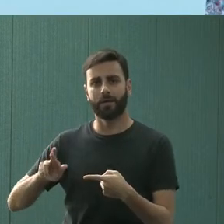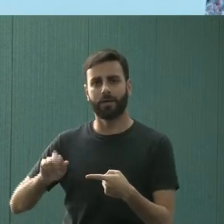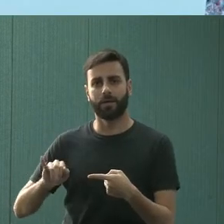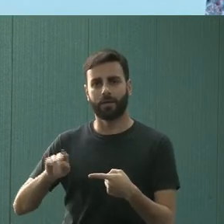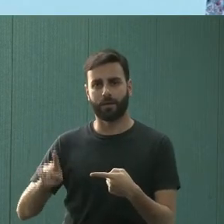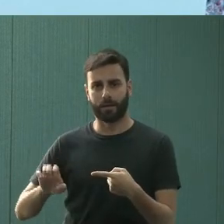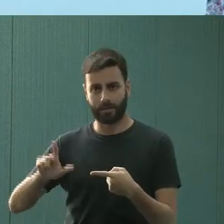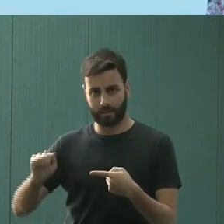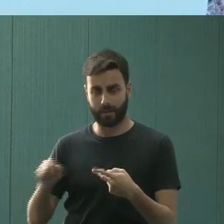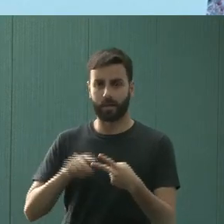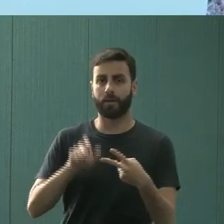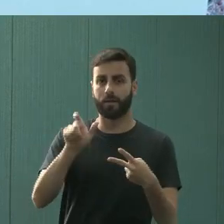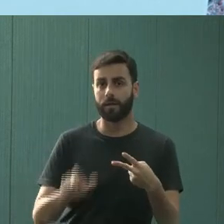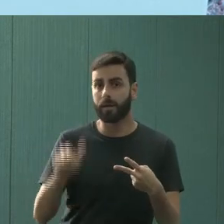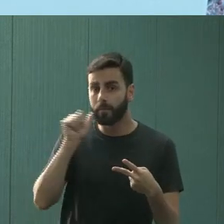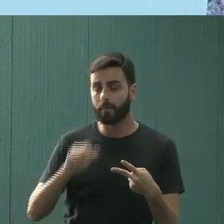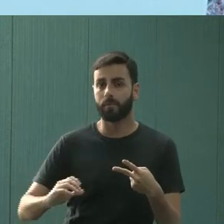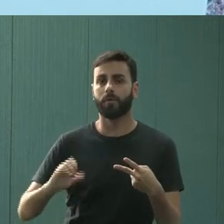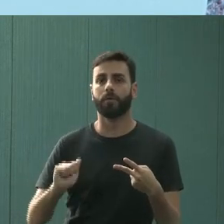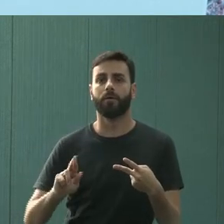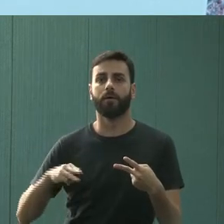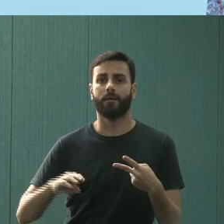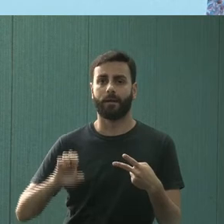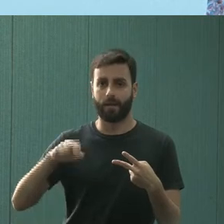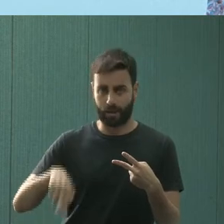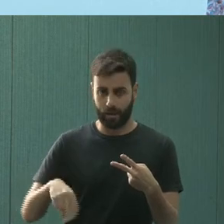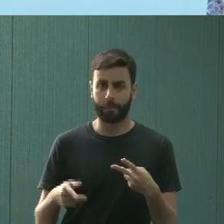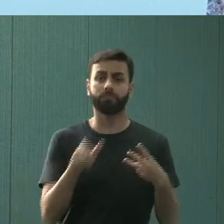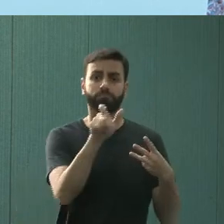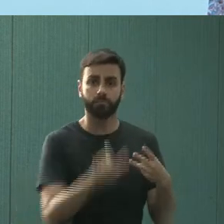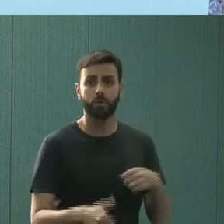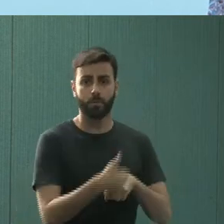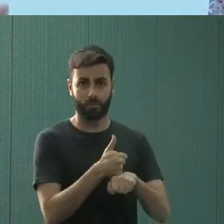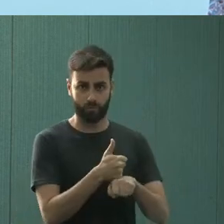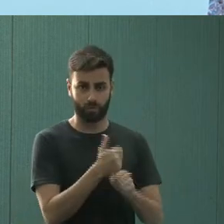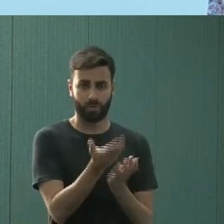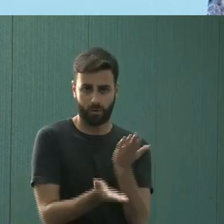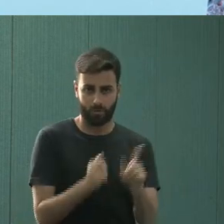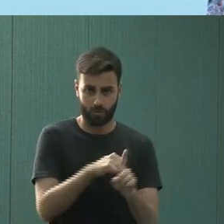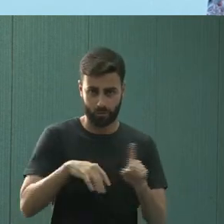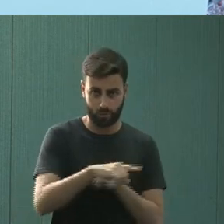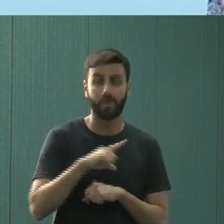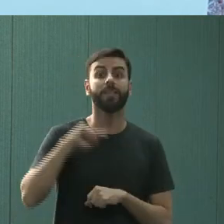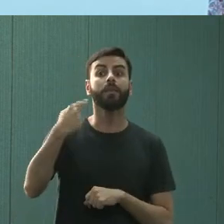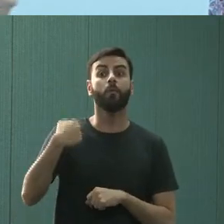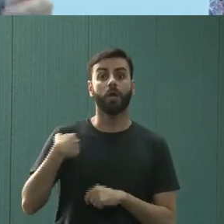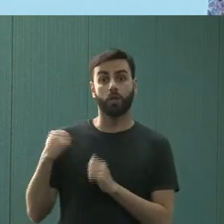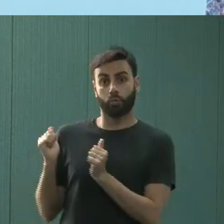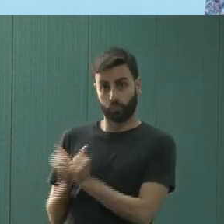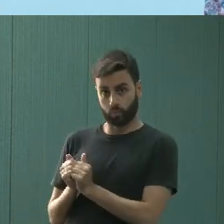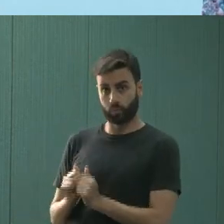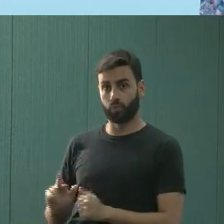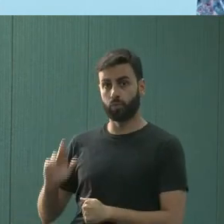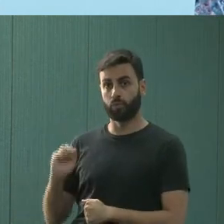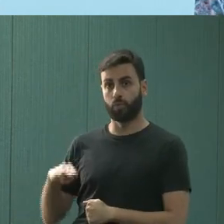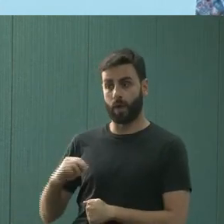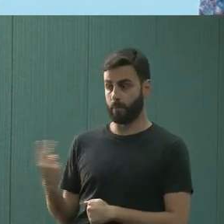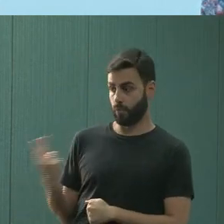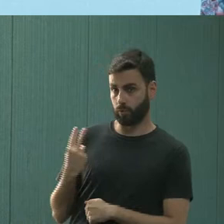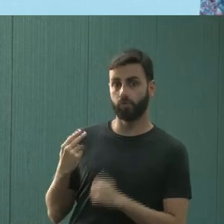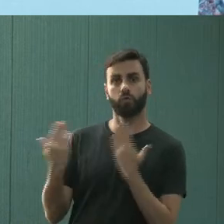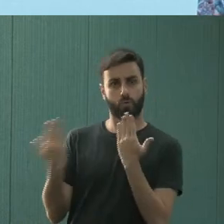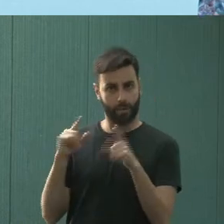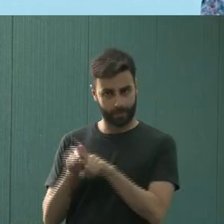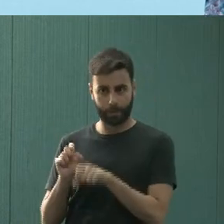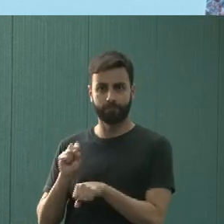e uma assistente social. E entramos naquele momento mais dois psicólogos, eu e o Ramon, e